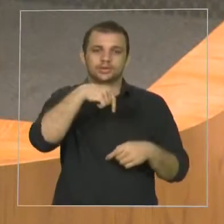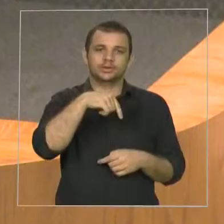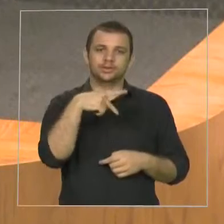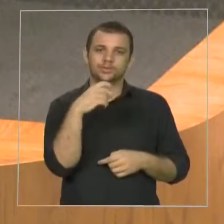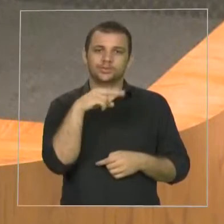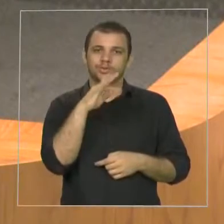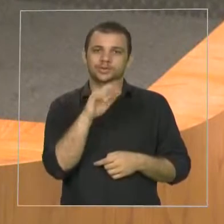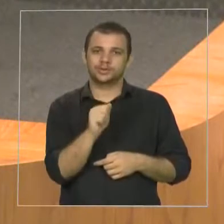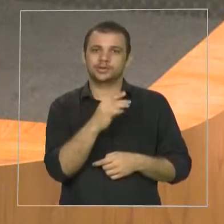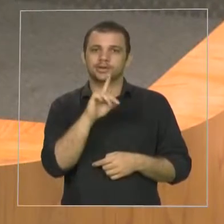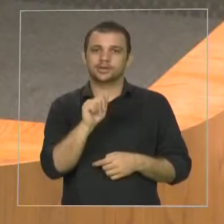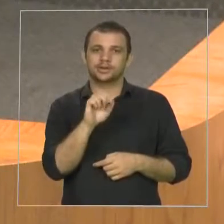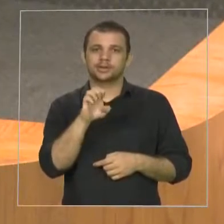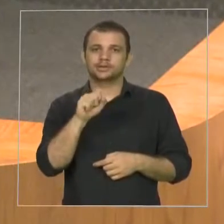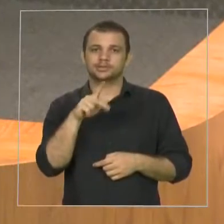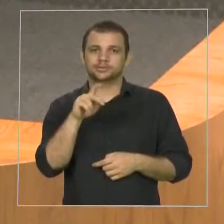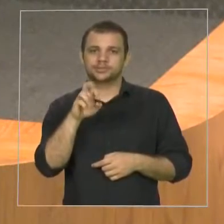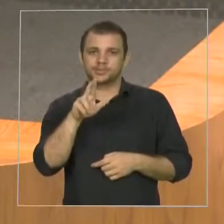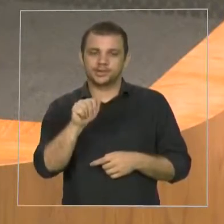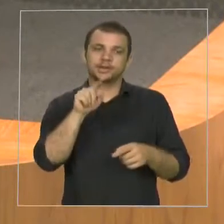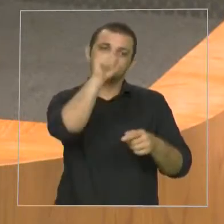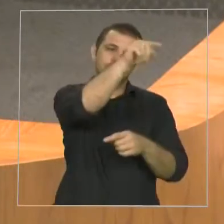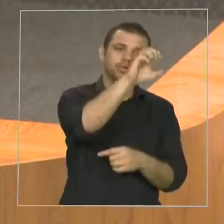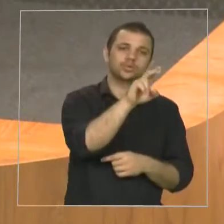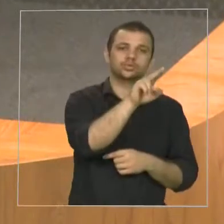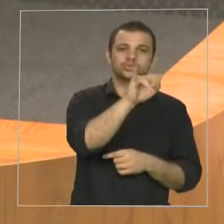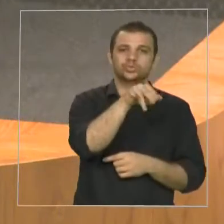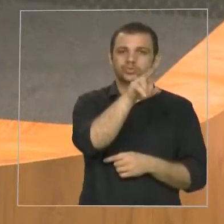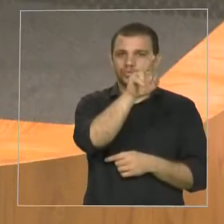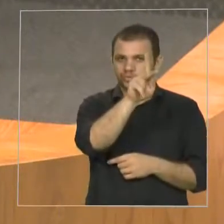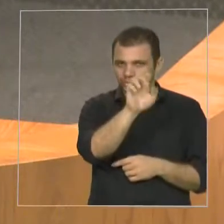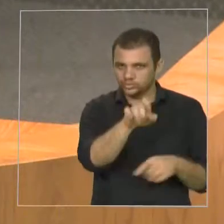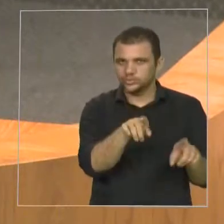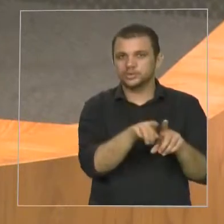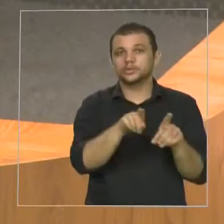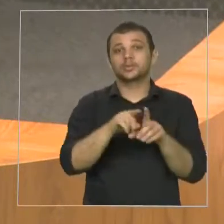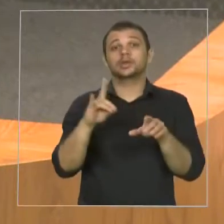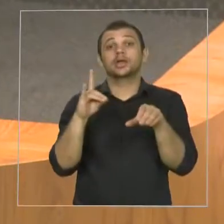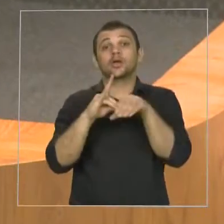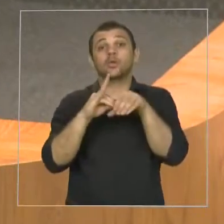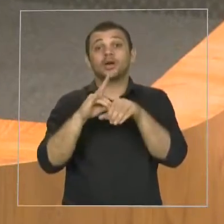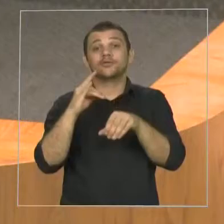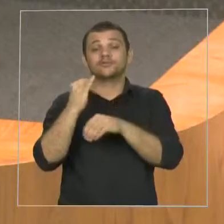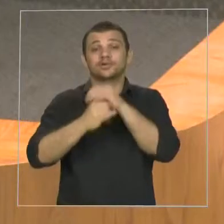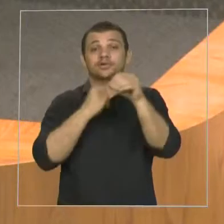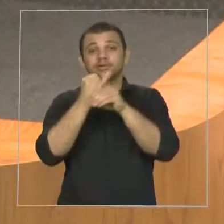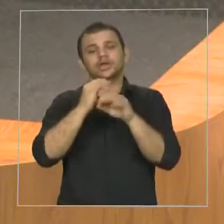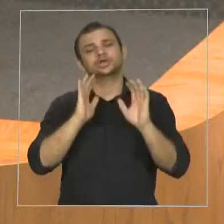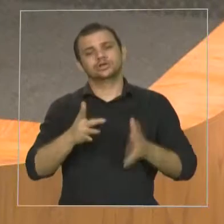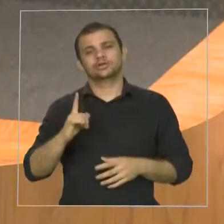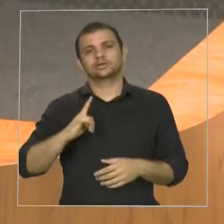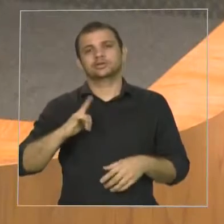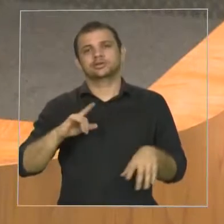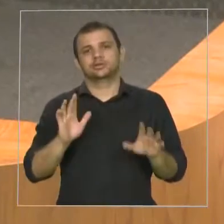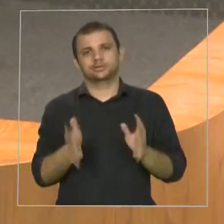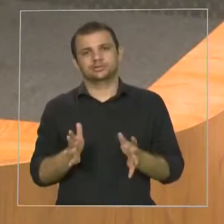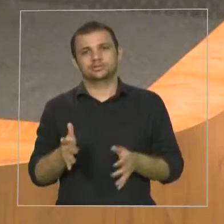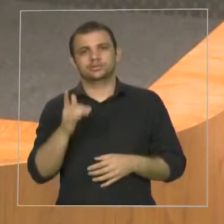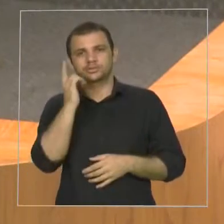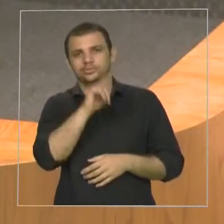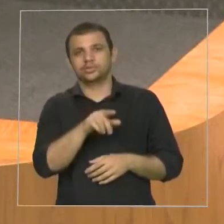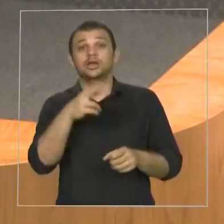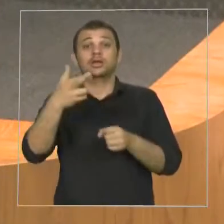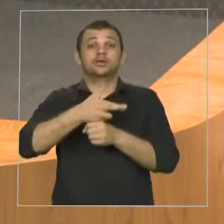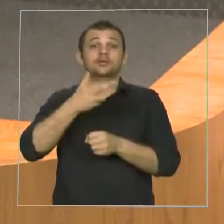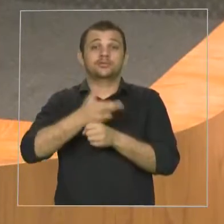existe, foi um avanço no governo atual. As reformas também é um avanço. Teve reforma no ponto da espera,